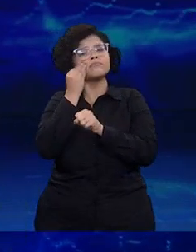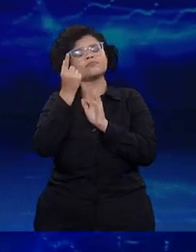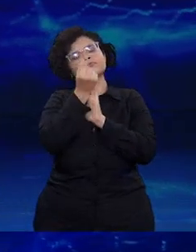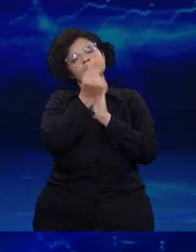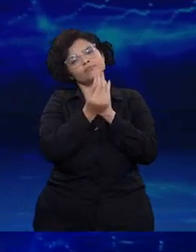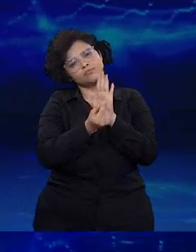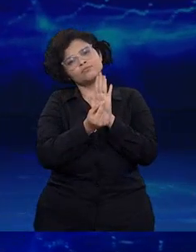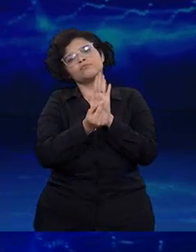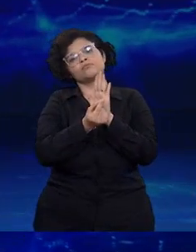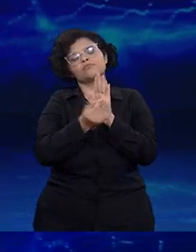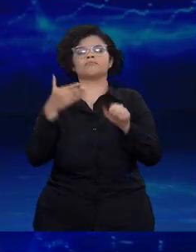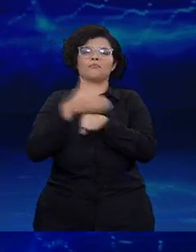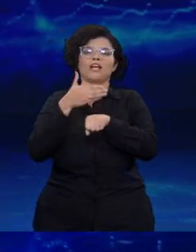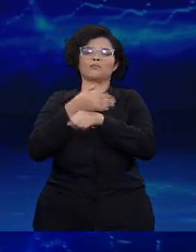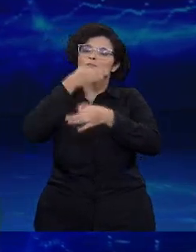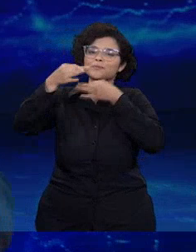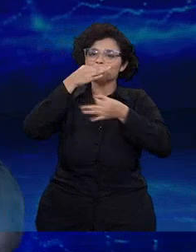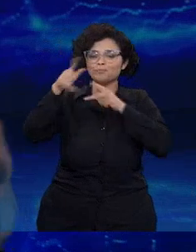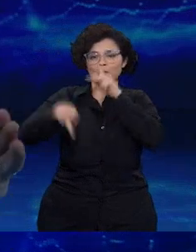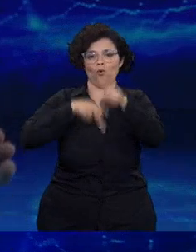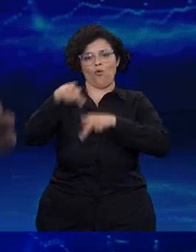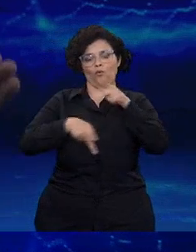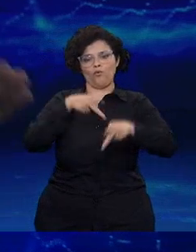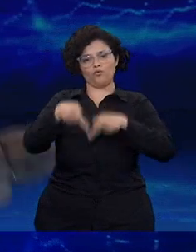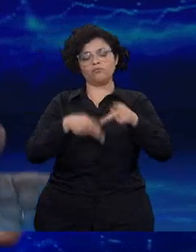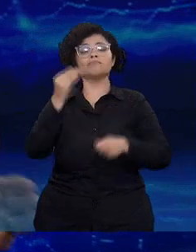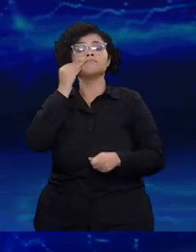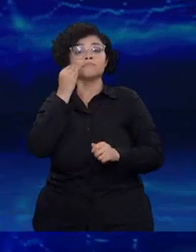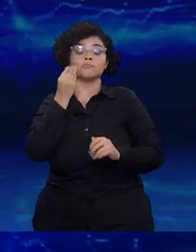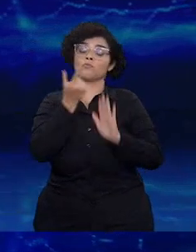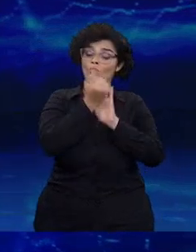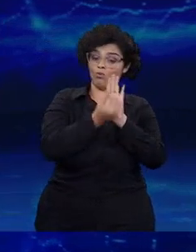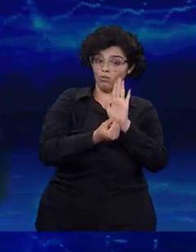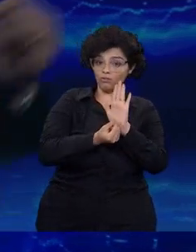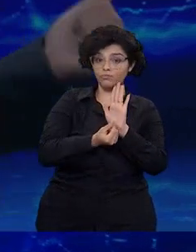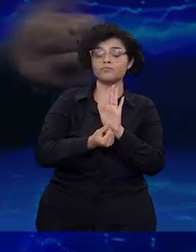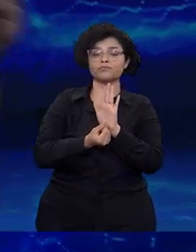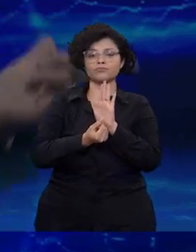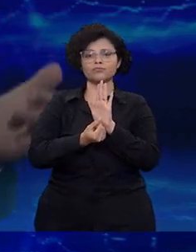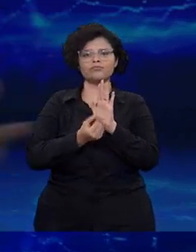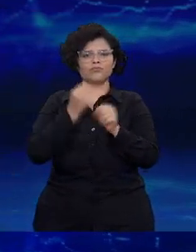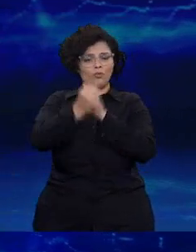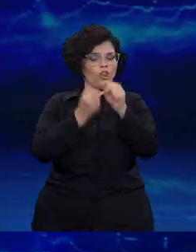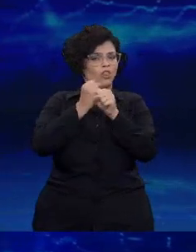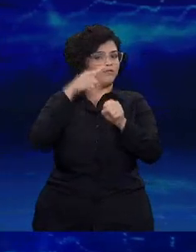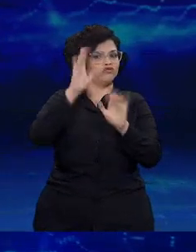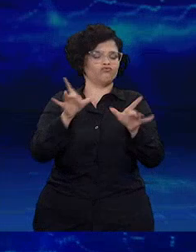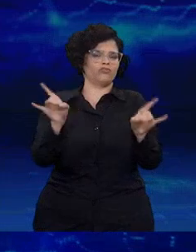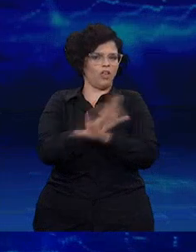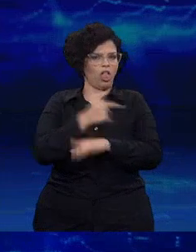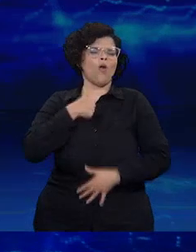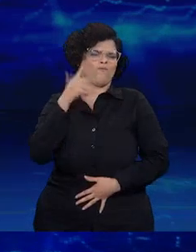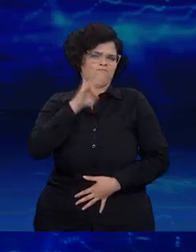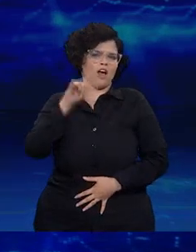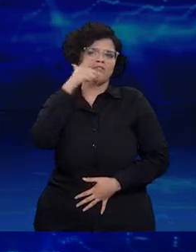participativo. Nós vamos fazer, pegar o orçamento, o orçamento no ano que vem já está pronto. Eu vou ganhar as eleições,